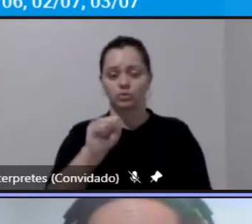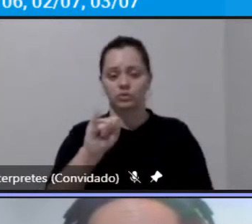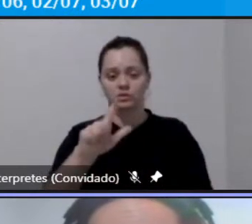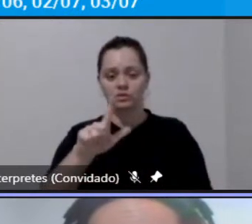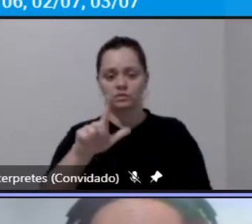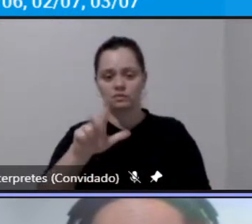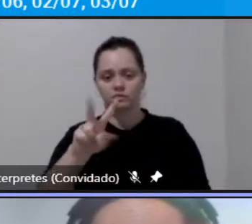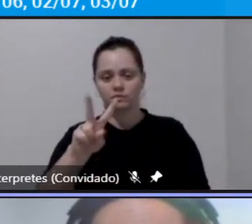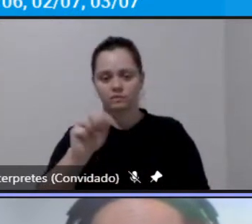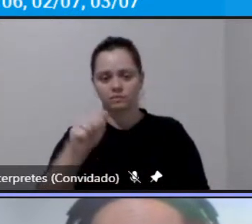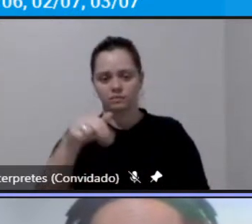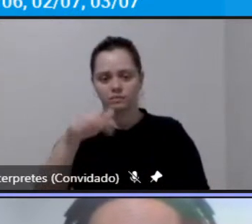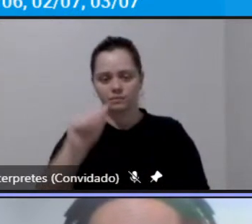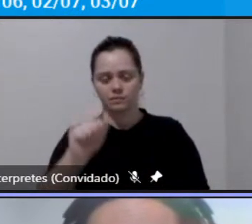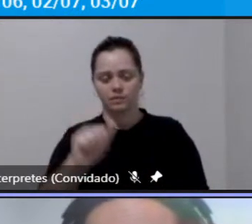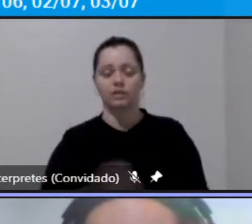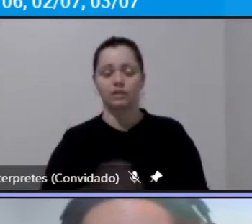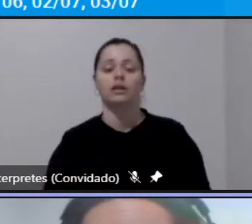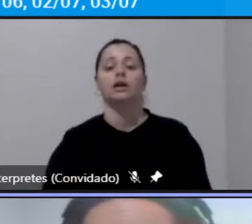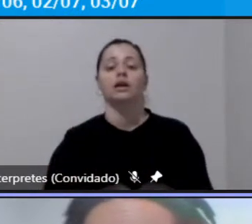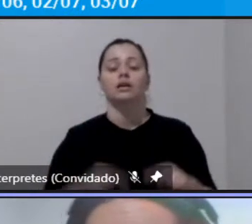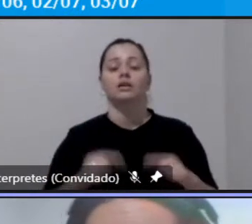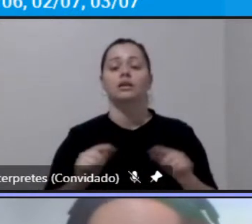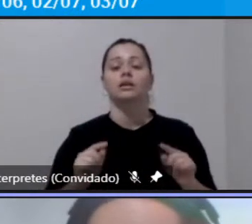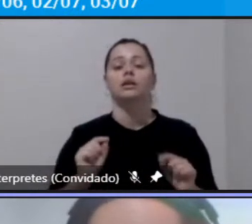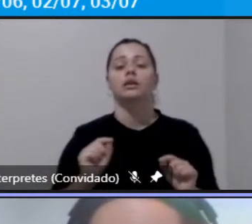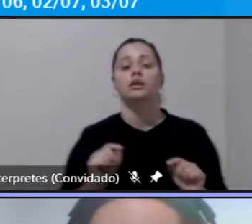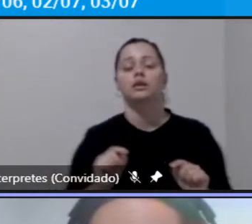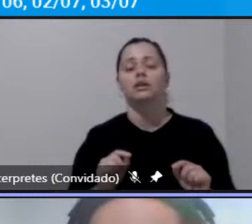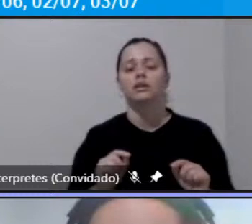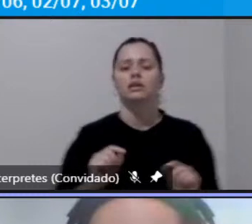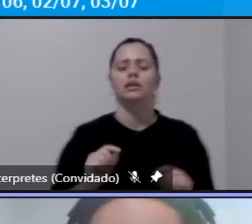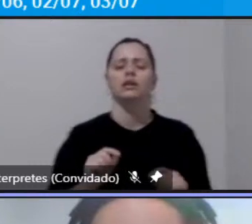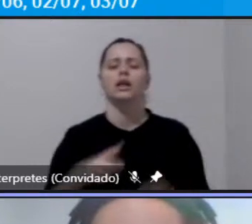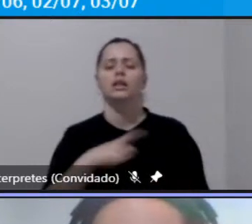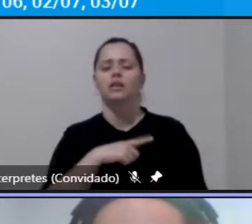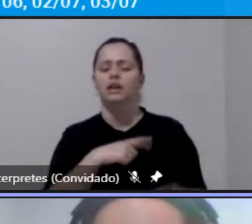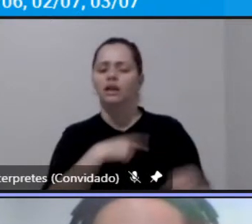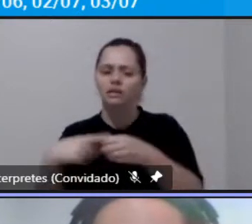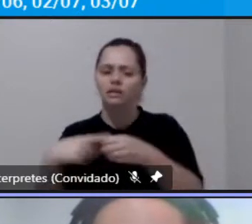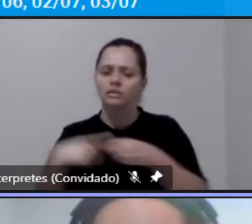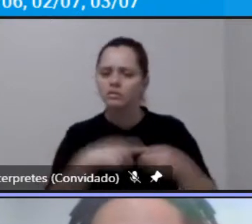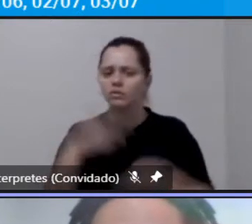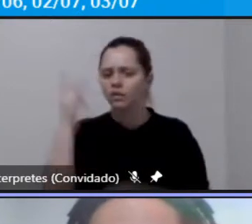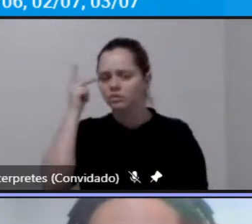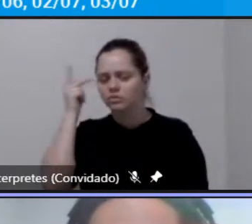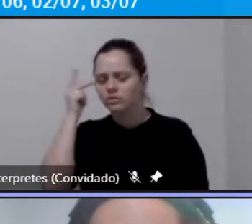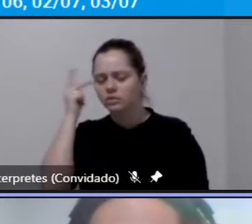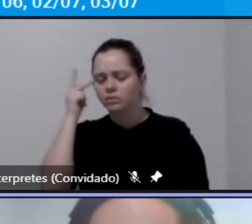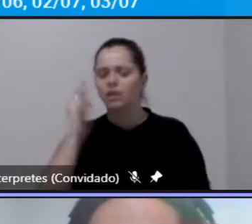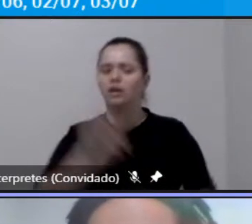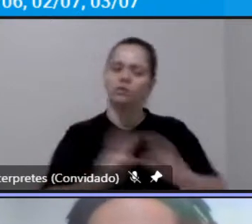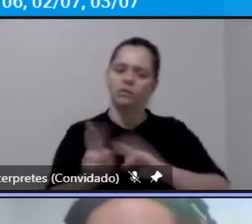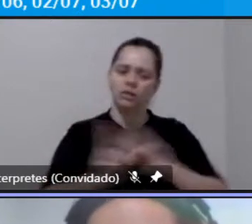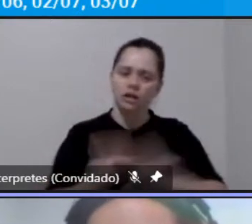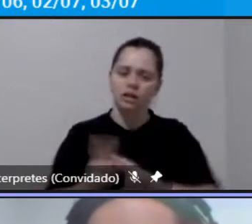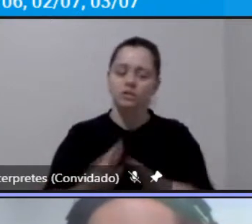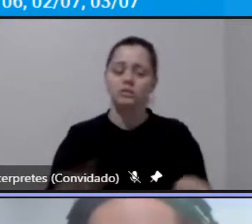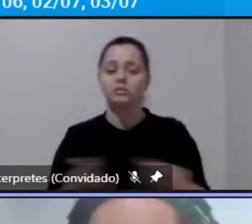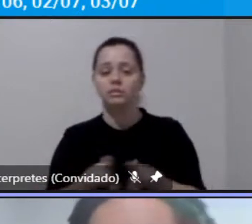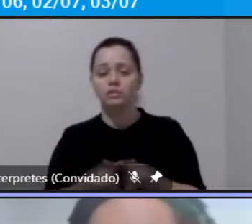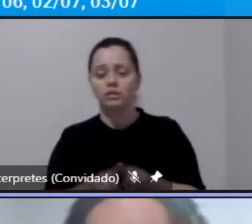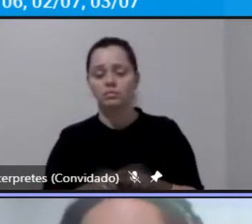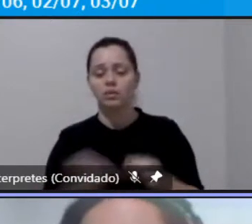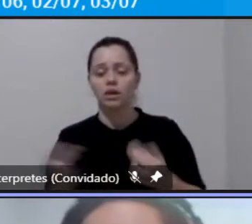nos municípios de Campos do Jordão e São José dos Campos e aí em relação nos